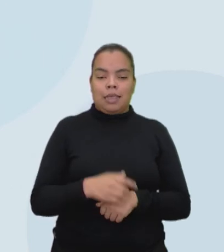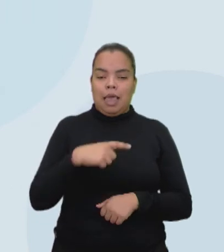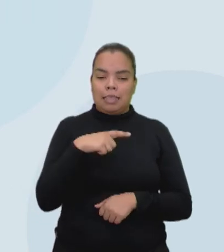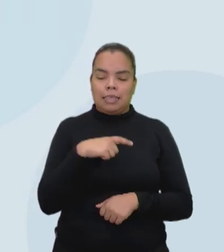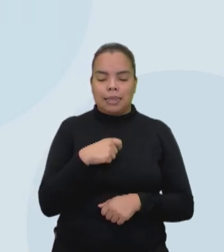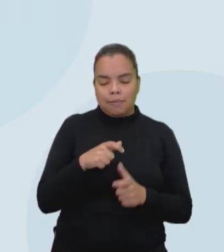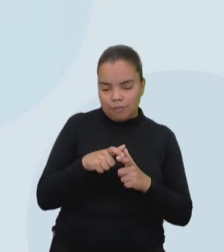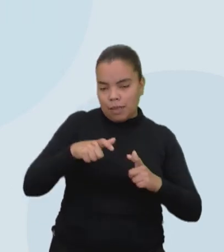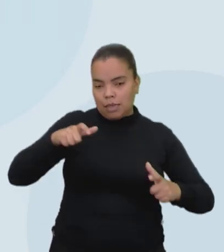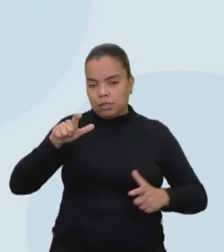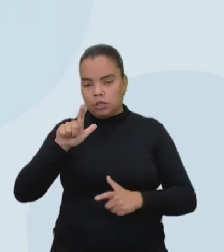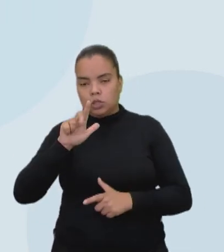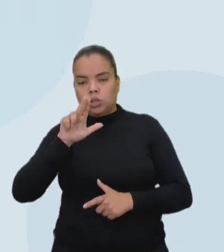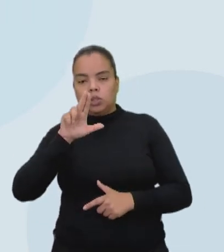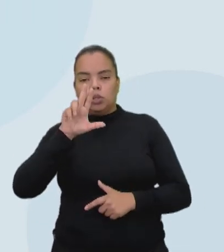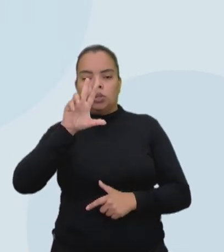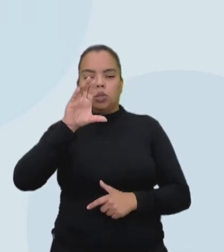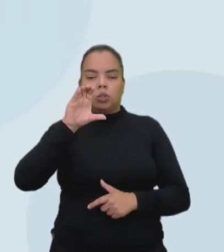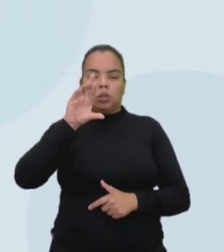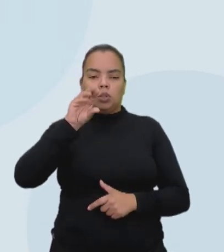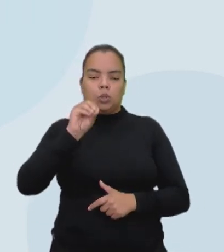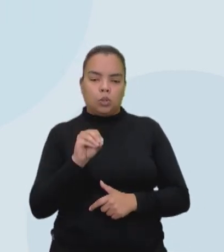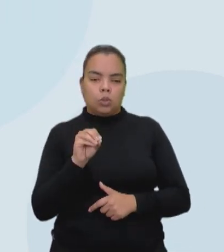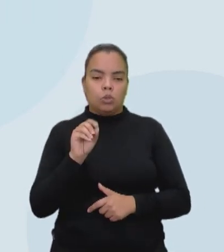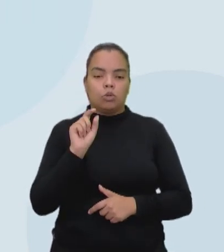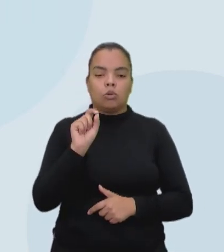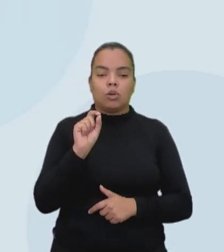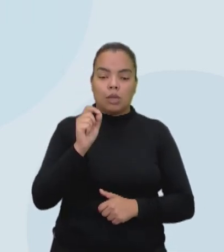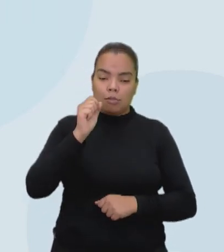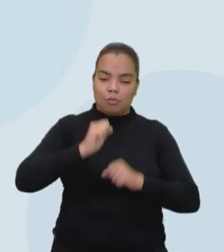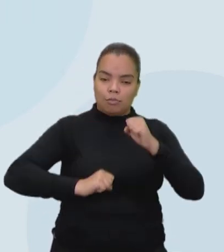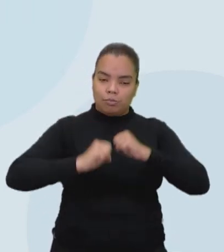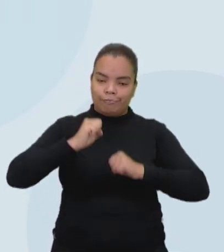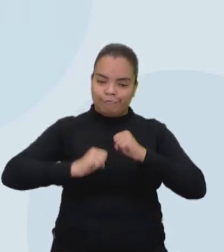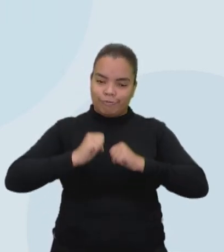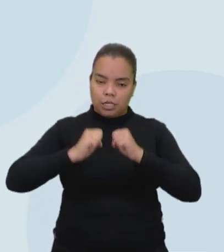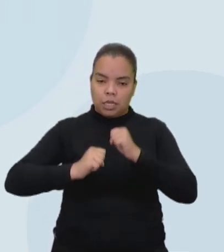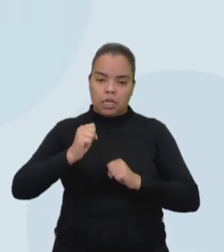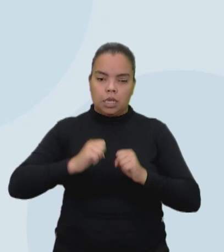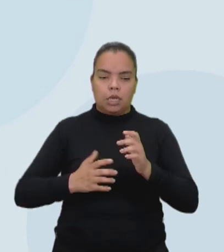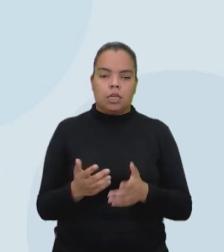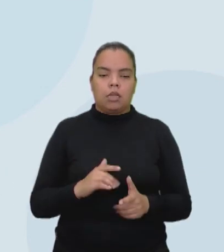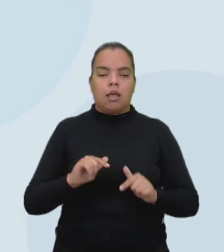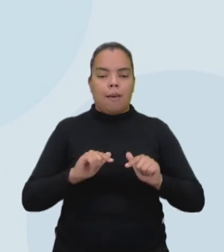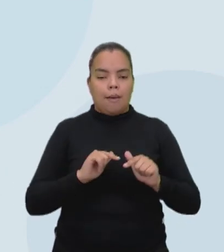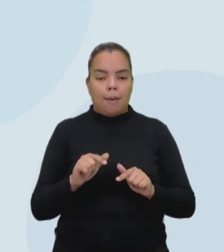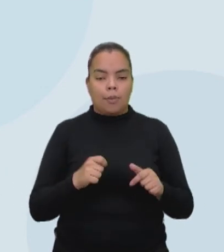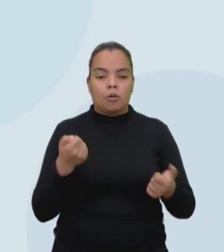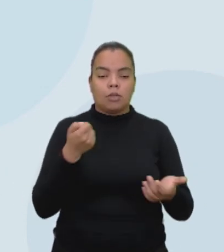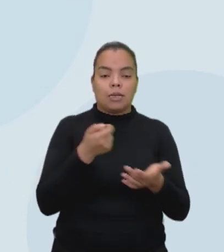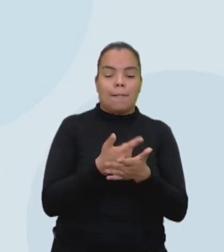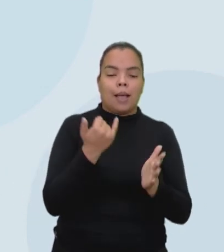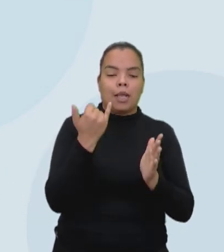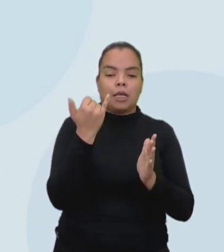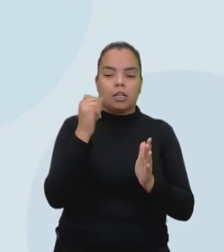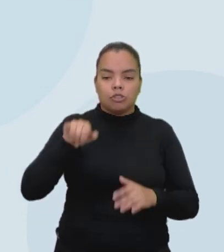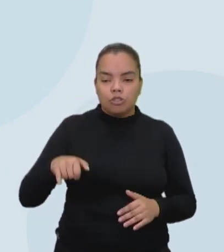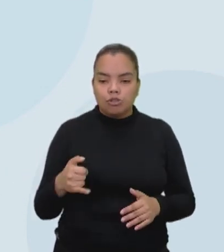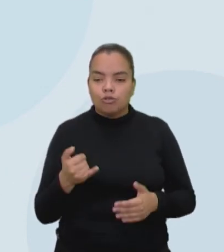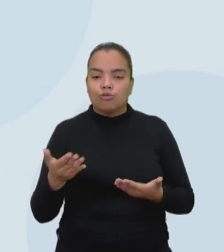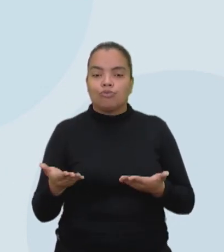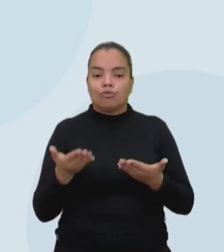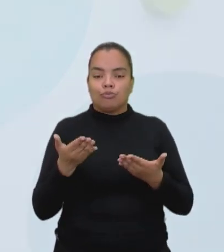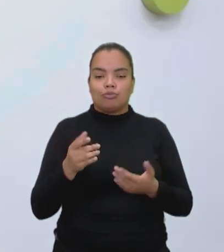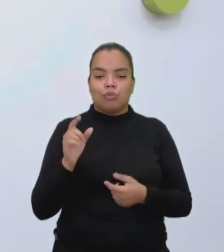do que você colocar na produção que gera emprego. Porque o que se paga de juros hoje, muitas